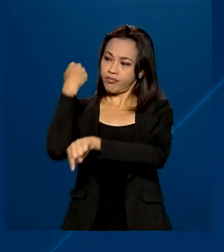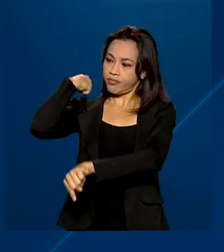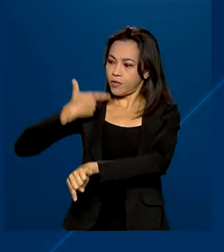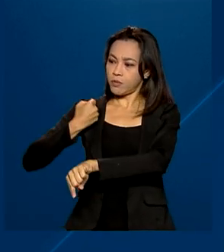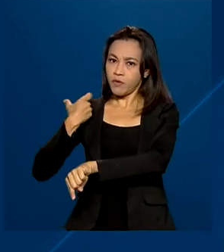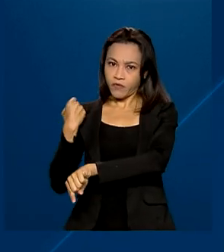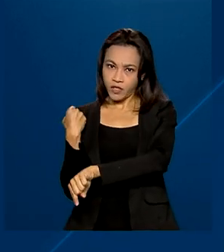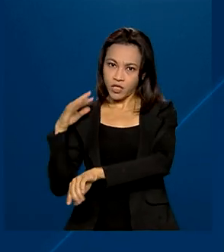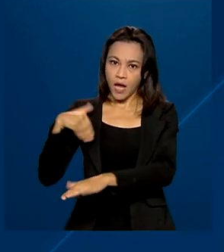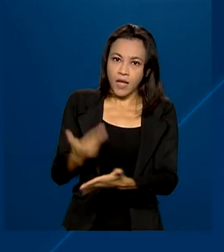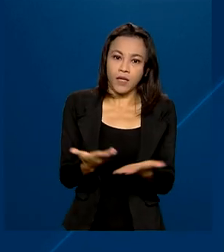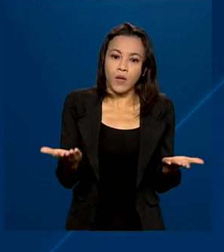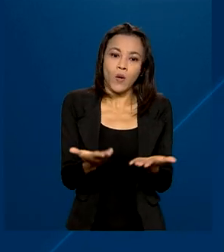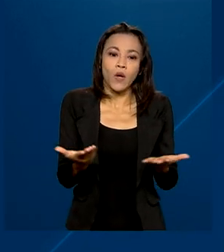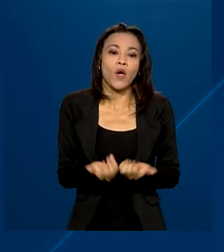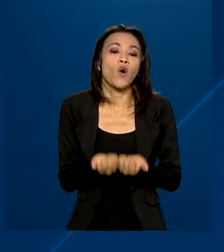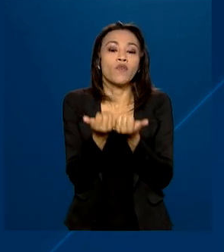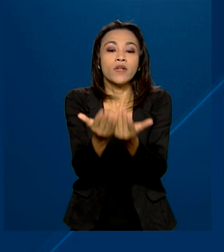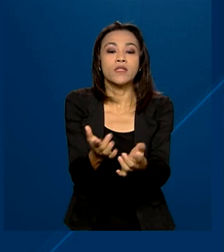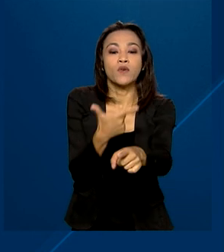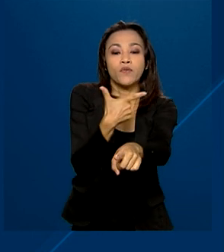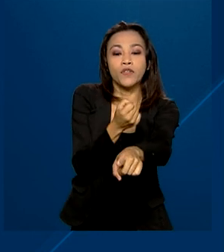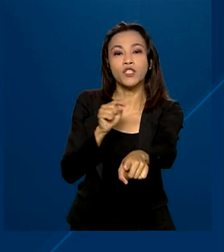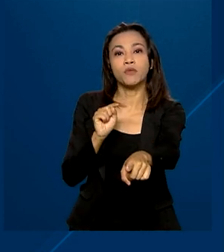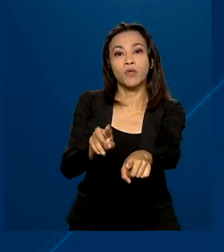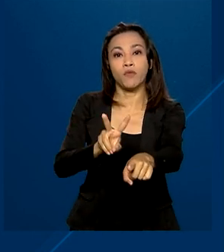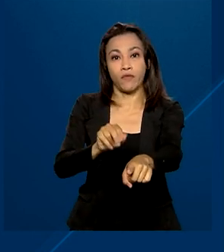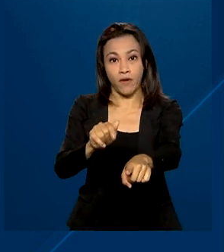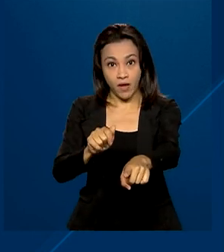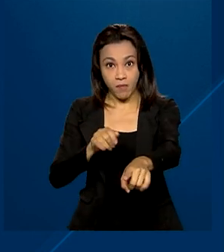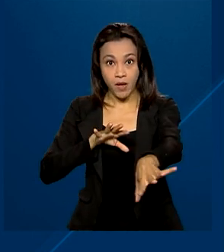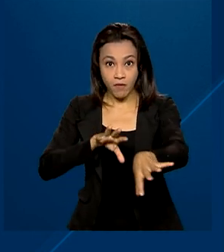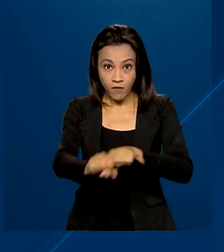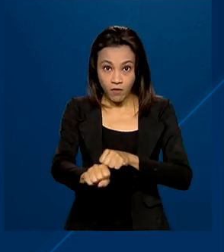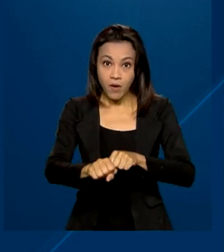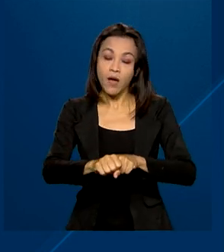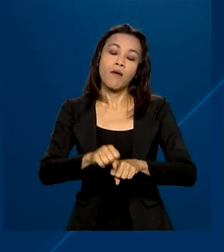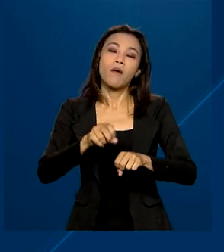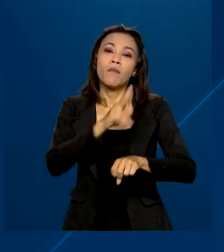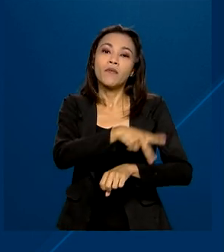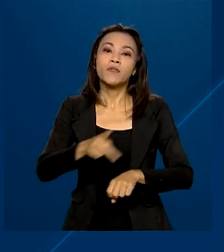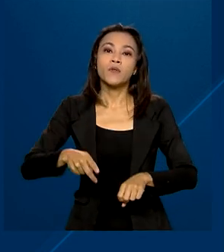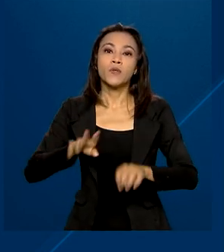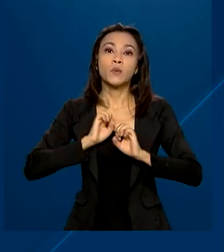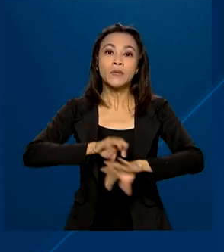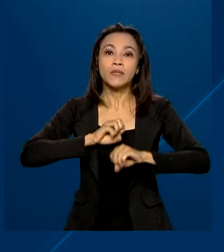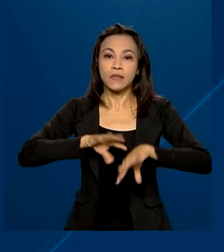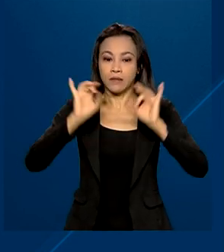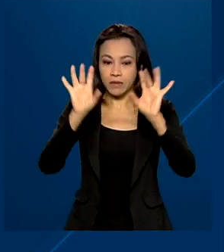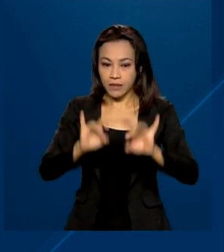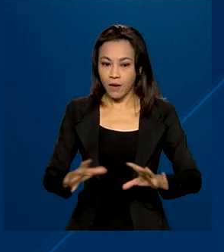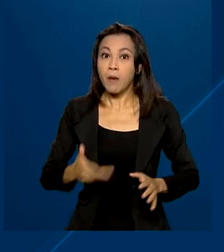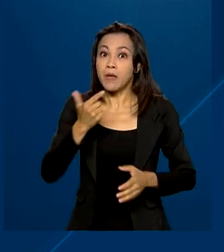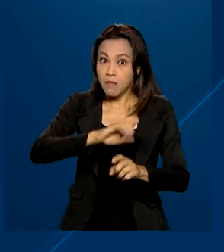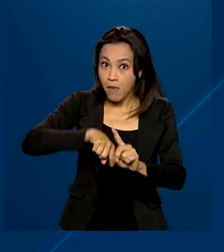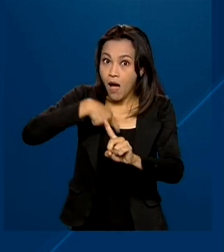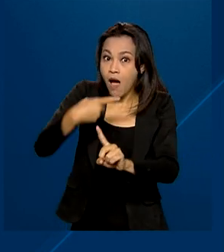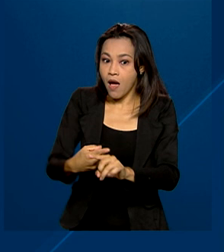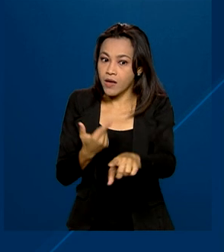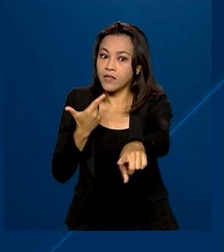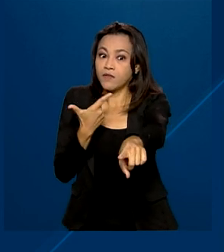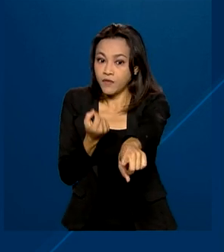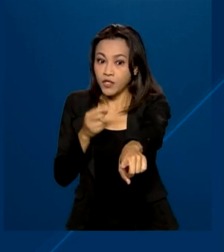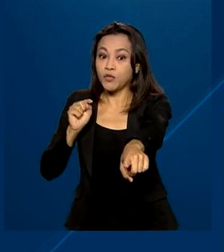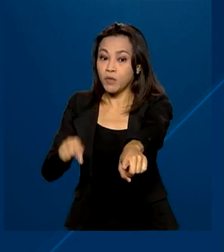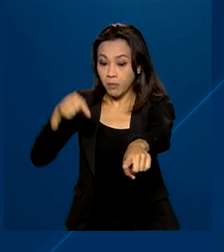ofereceu mais de 20 mil vagas para a formação de professores do ensino especial e pretende disponibilizar mais 20 mil só